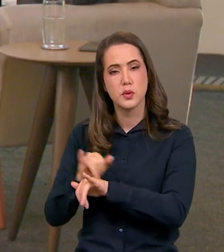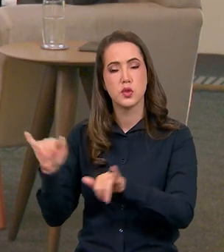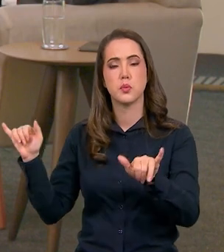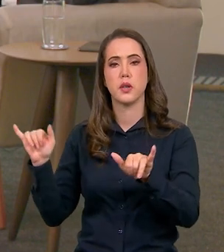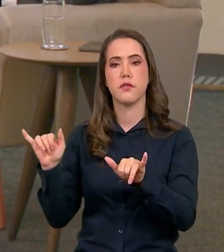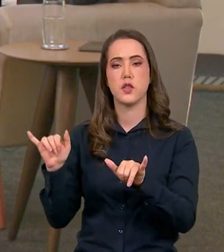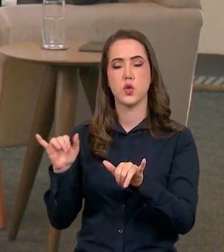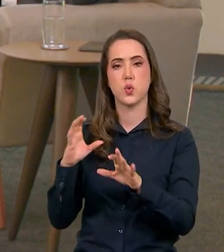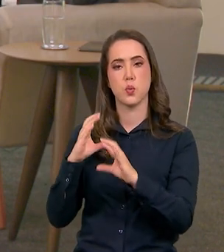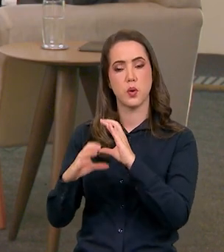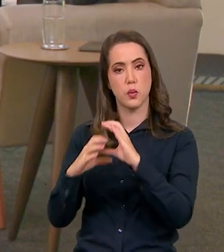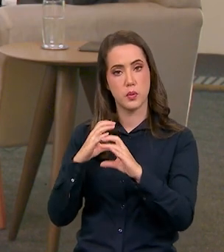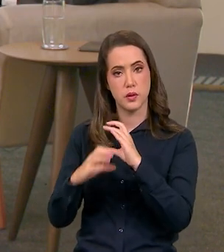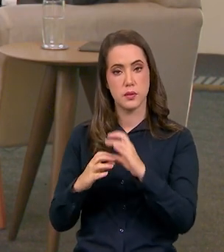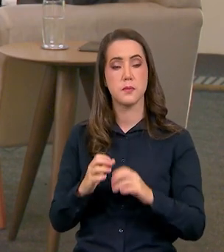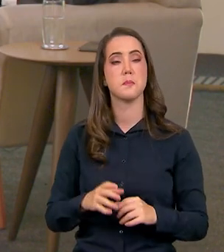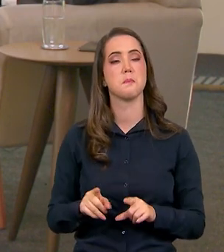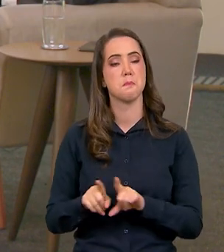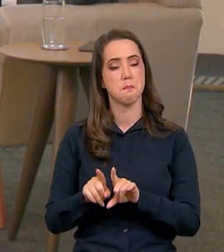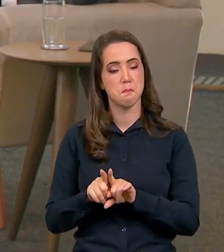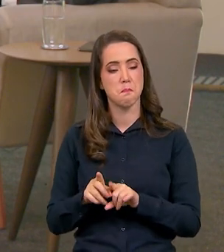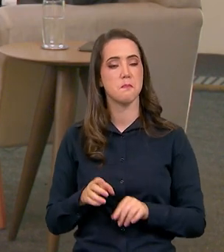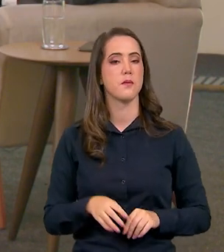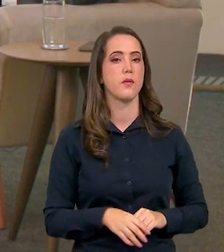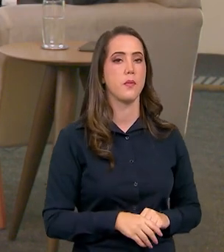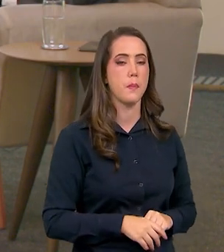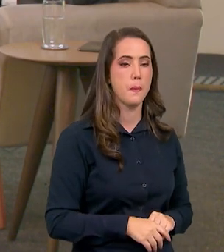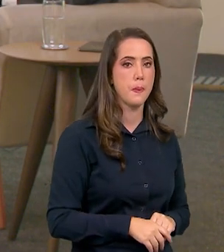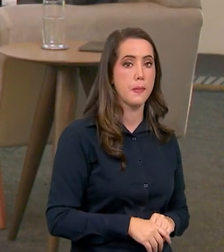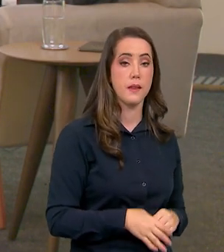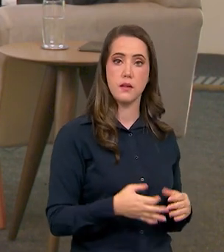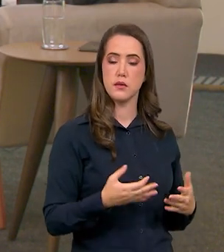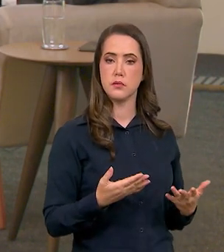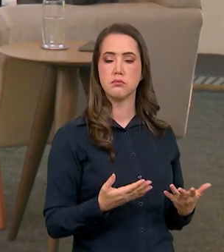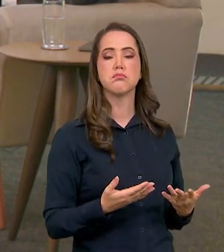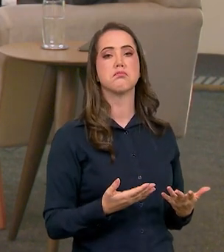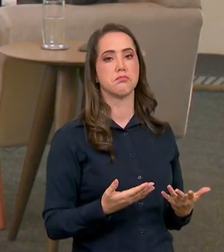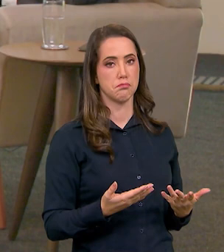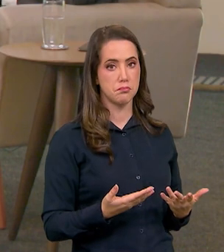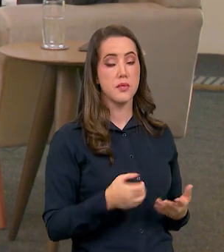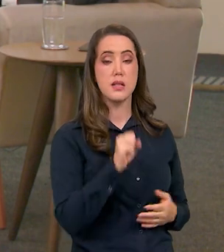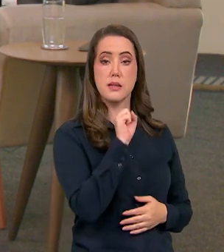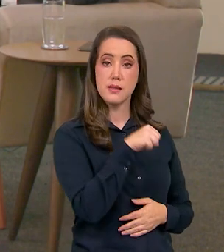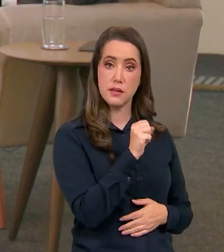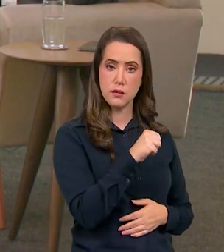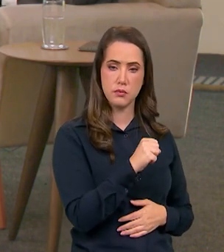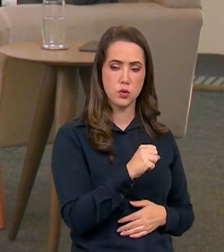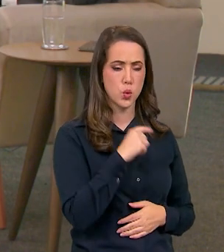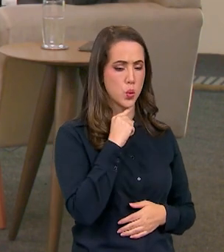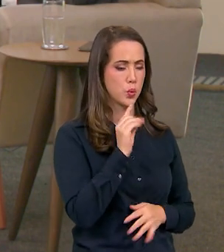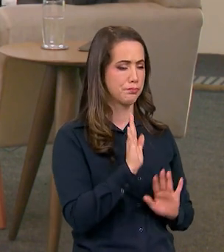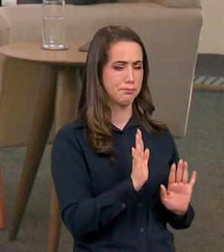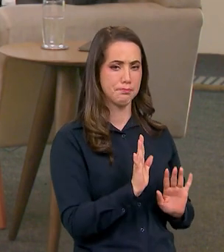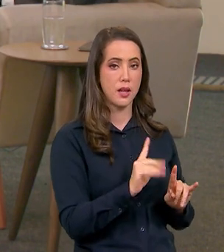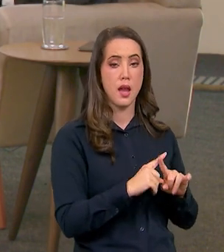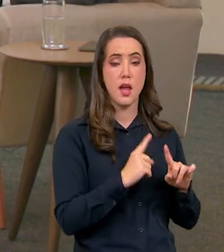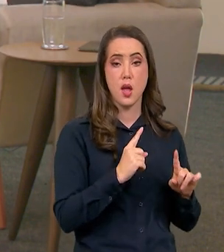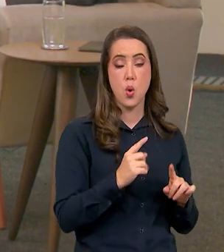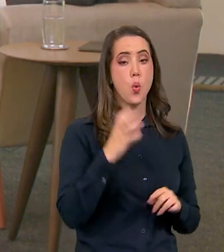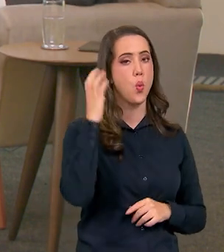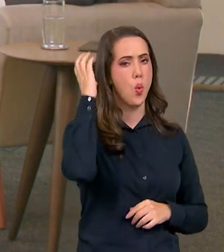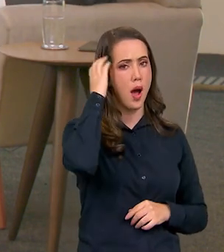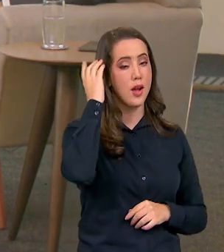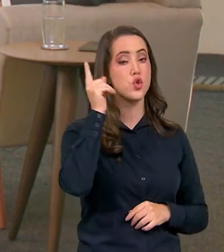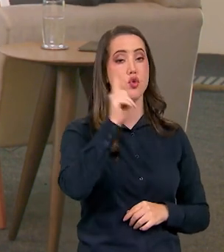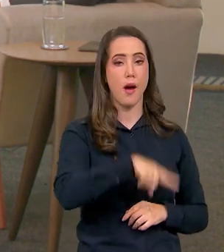de informação e um instrumento de comunicação importante com certeza sem dúvida o rádio ainda é